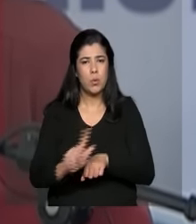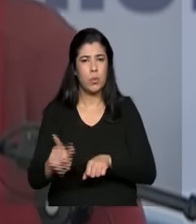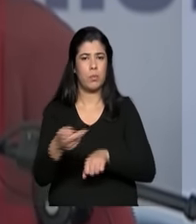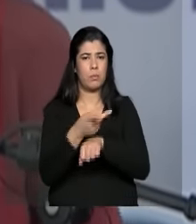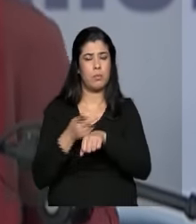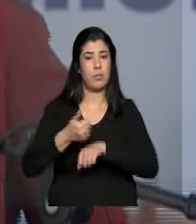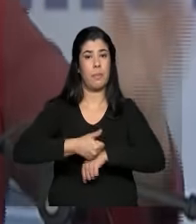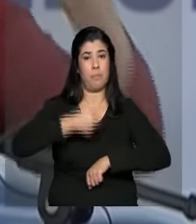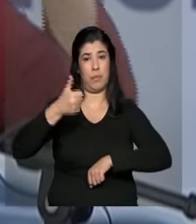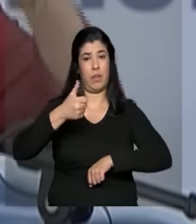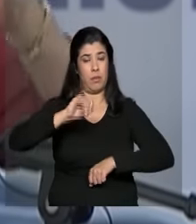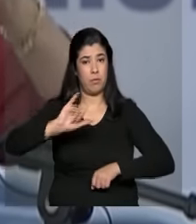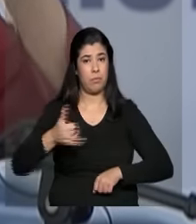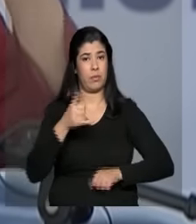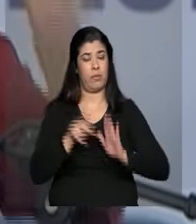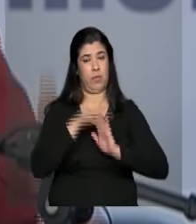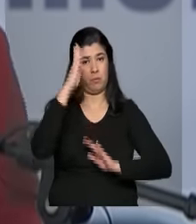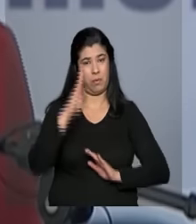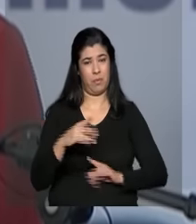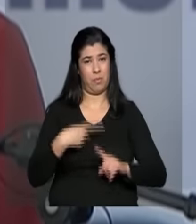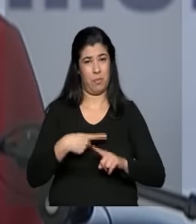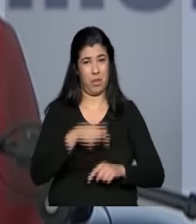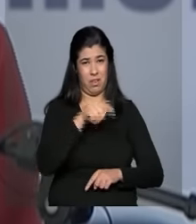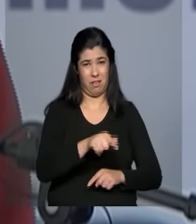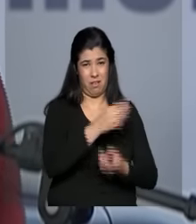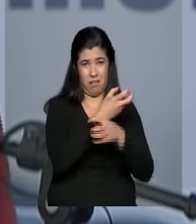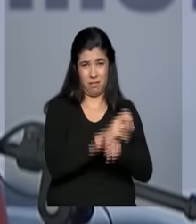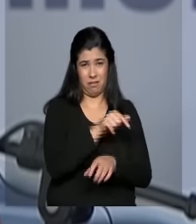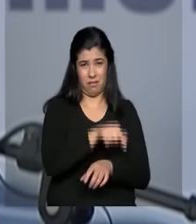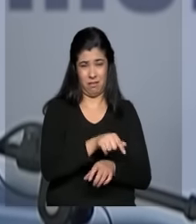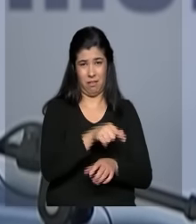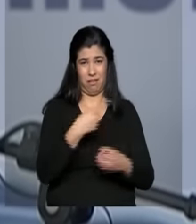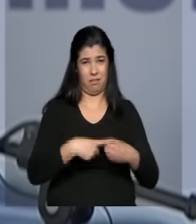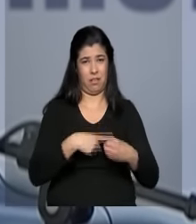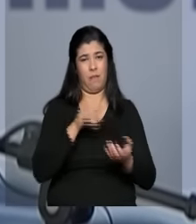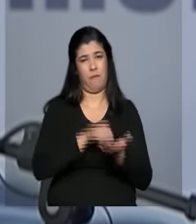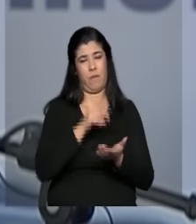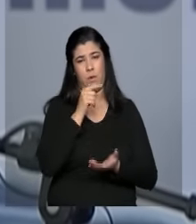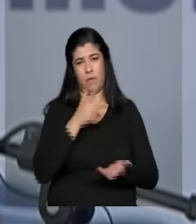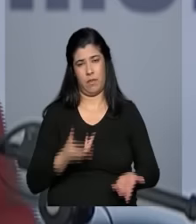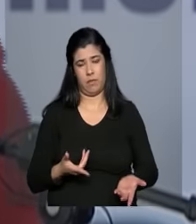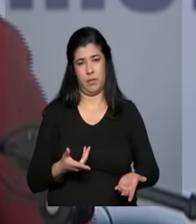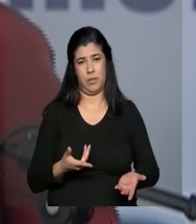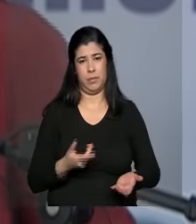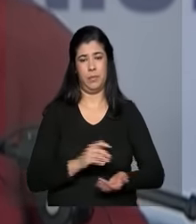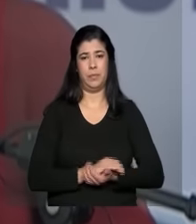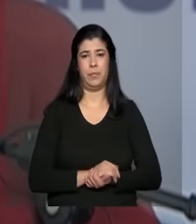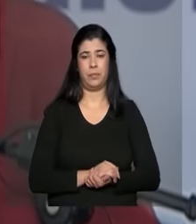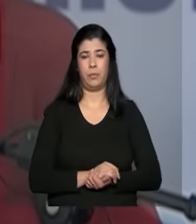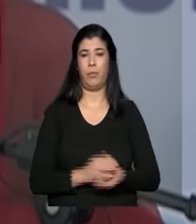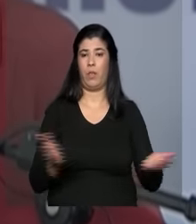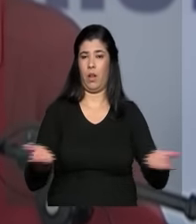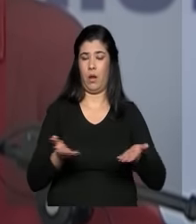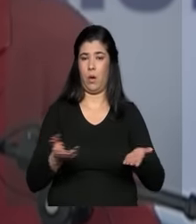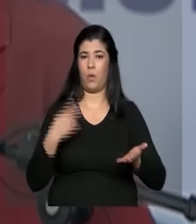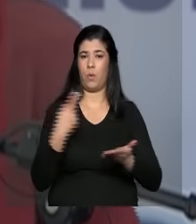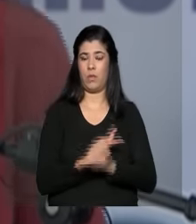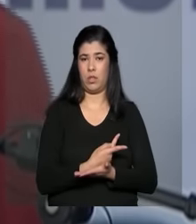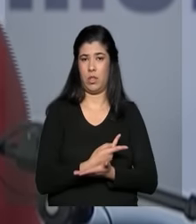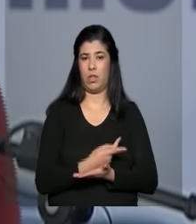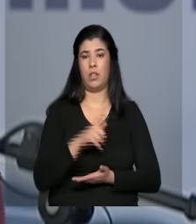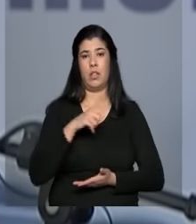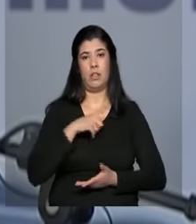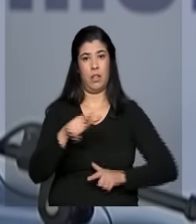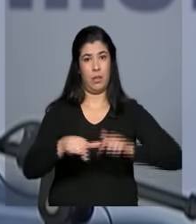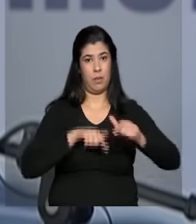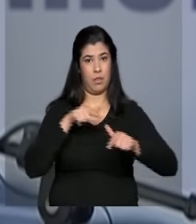oportunidades, porque durante a seca aqui não tinha água. Agora, com o